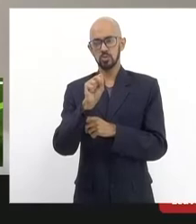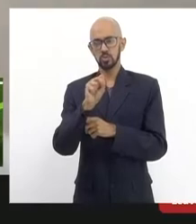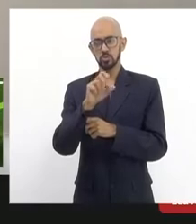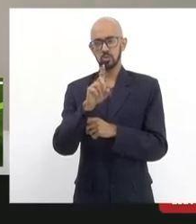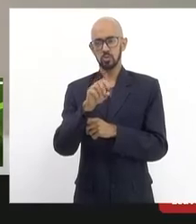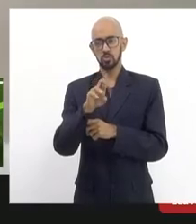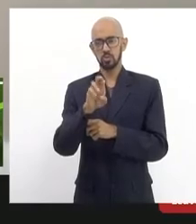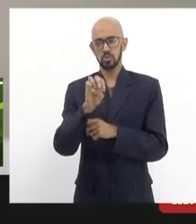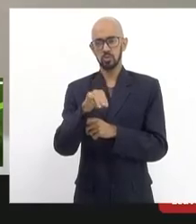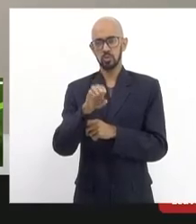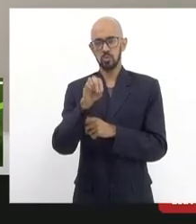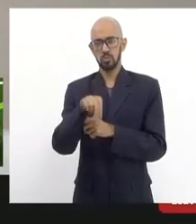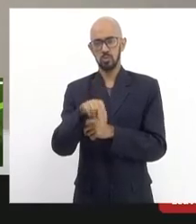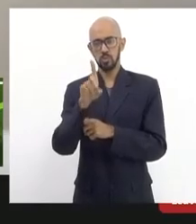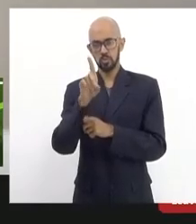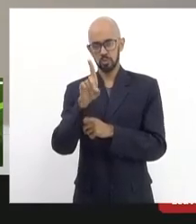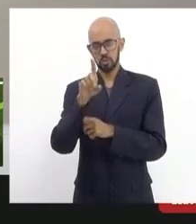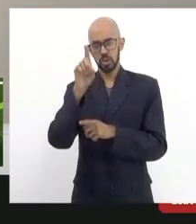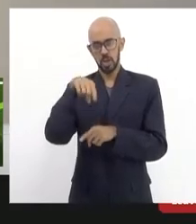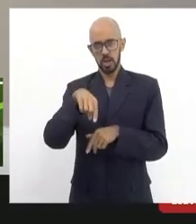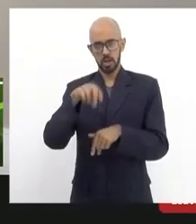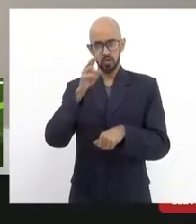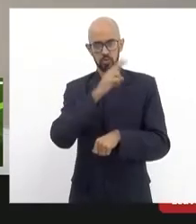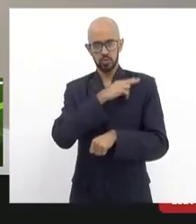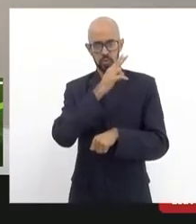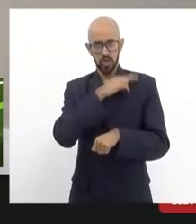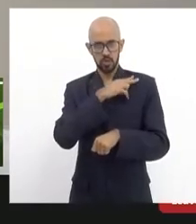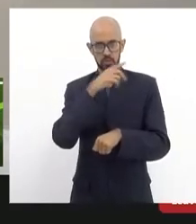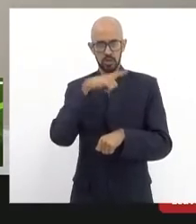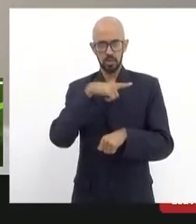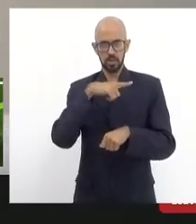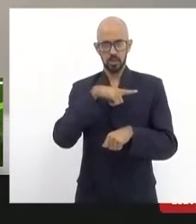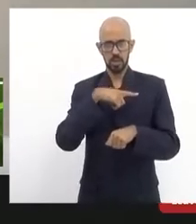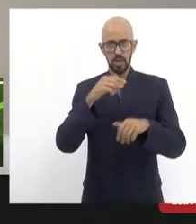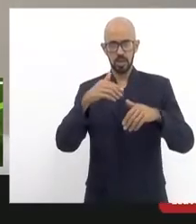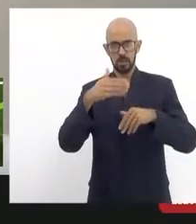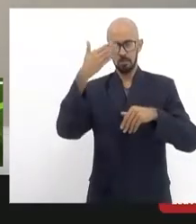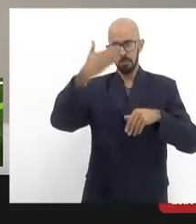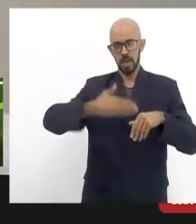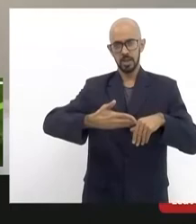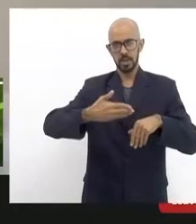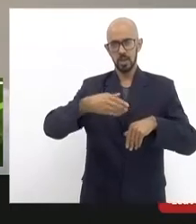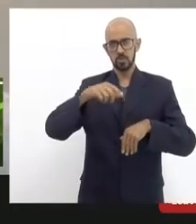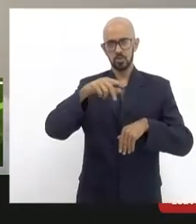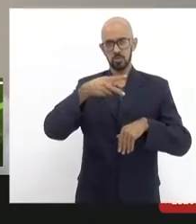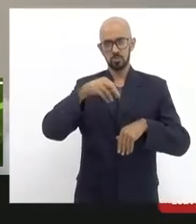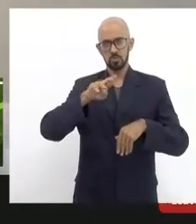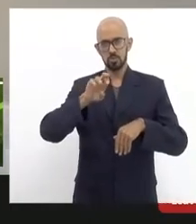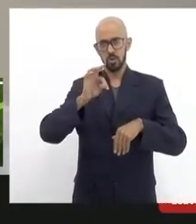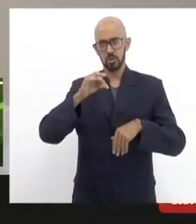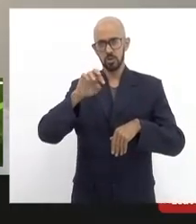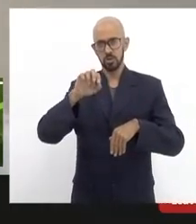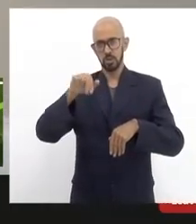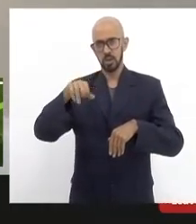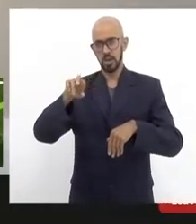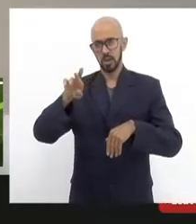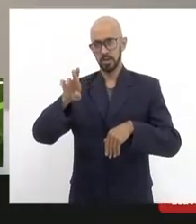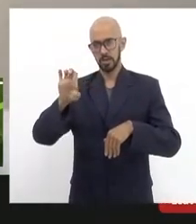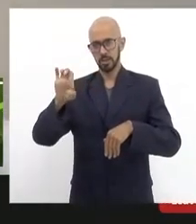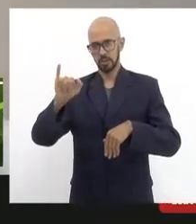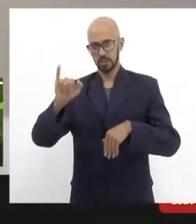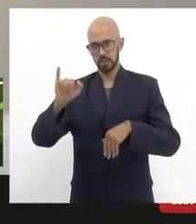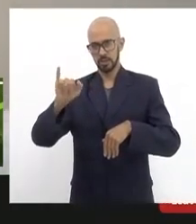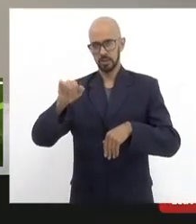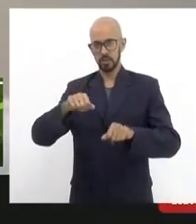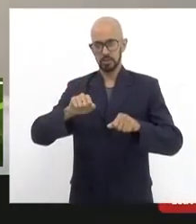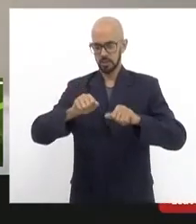Gustavo Capanema você tem ali painéis de azulejos de Portinari jardins de Bullermax eu estou